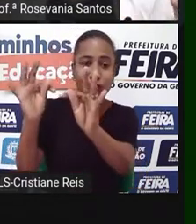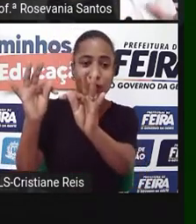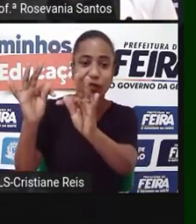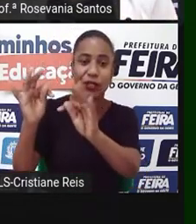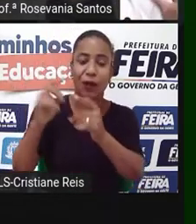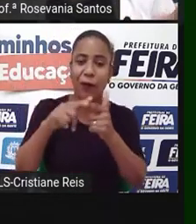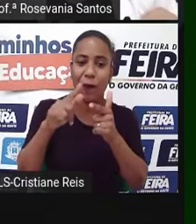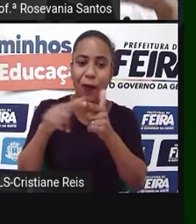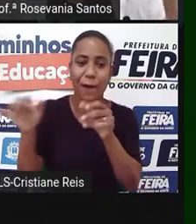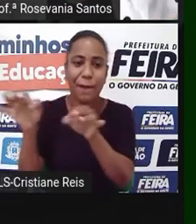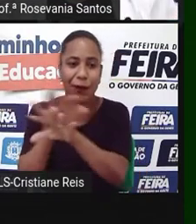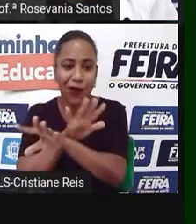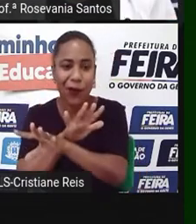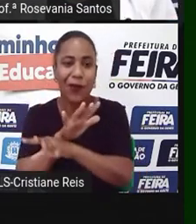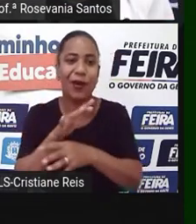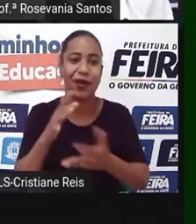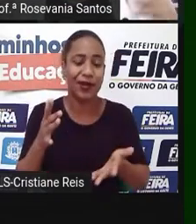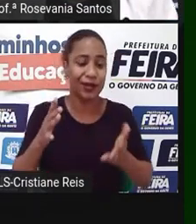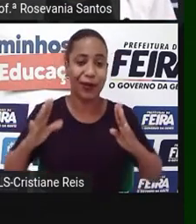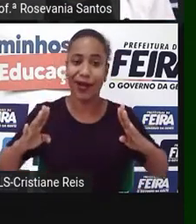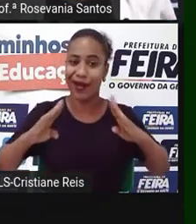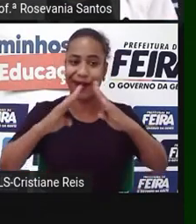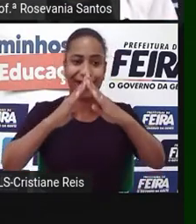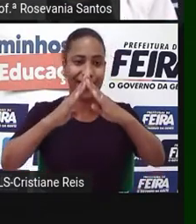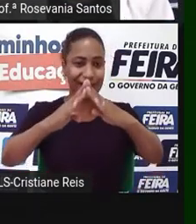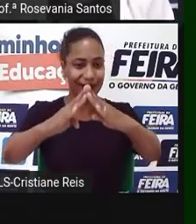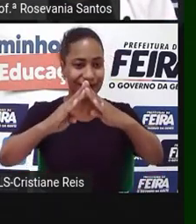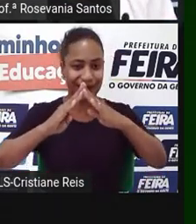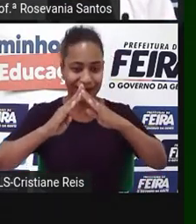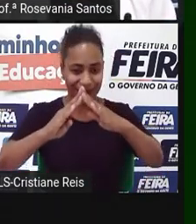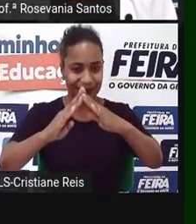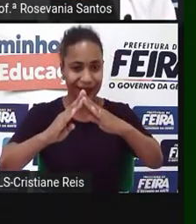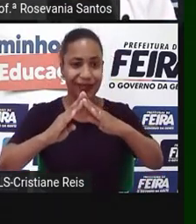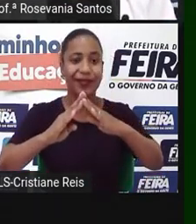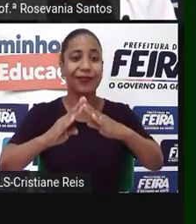Então, hoje, a gente tem a casa toda integrada ali naquele sistema